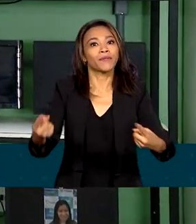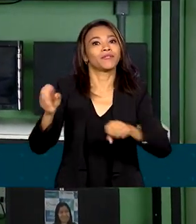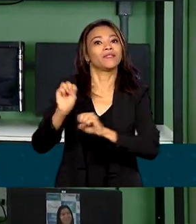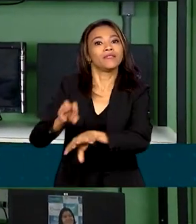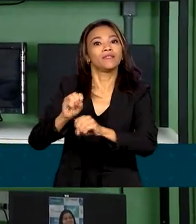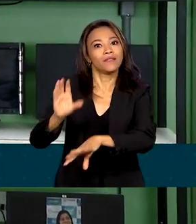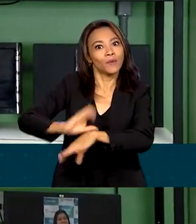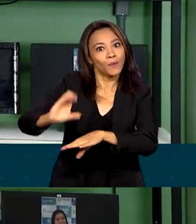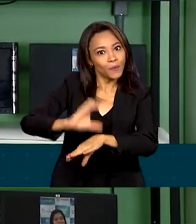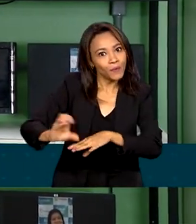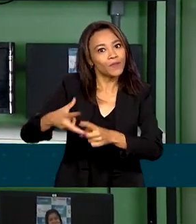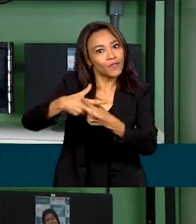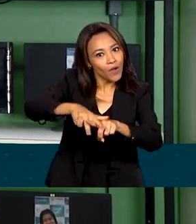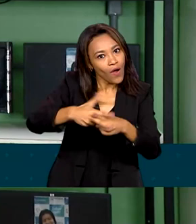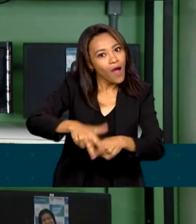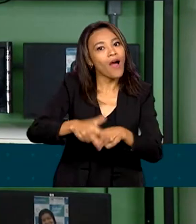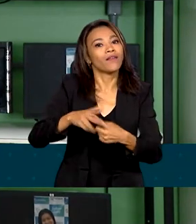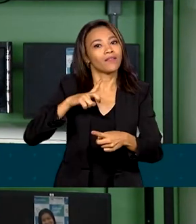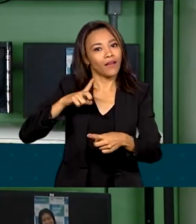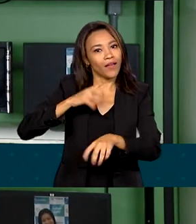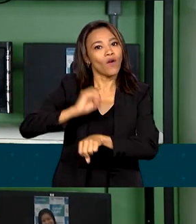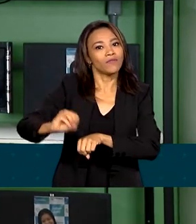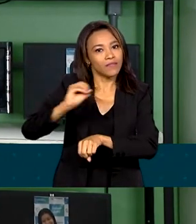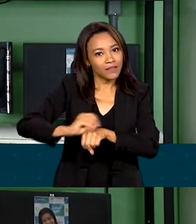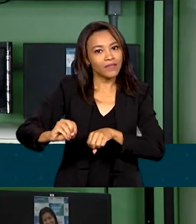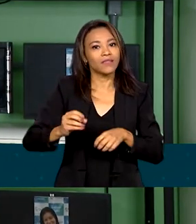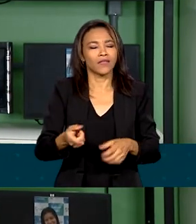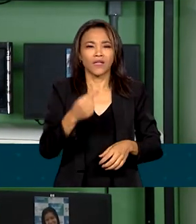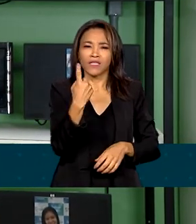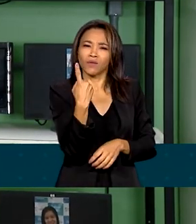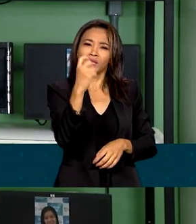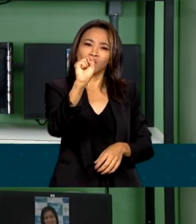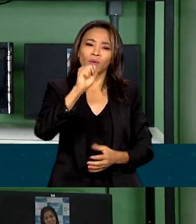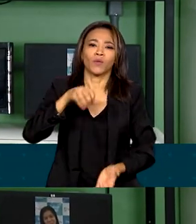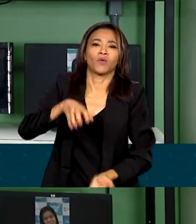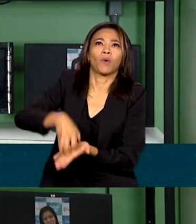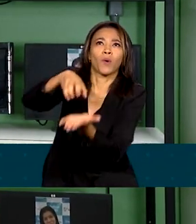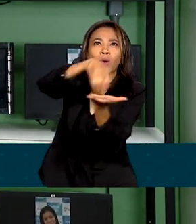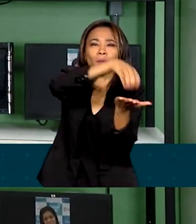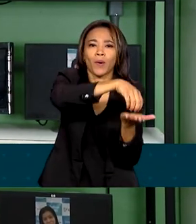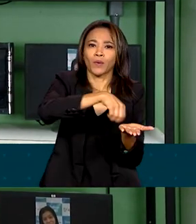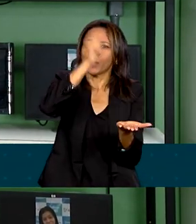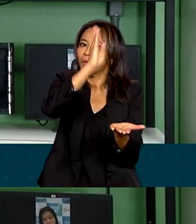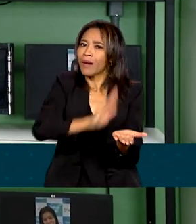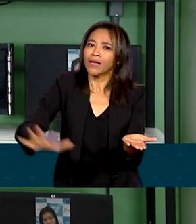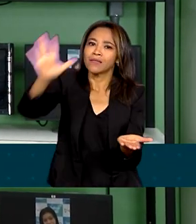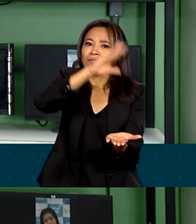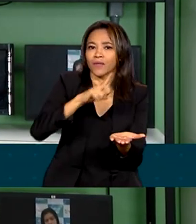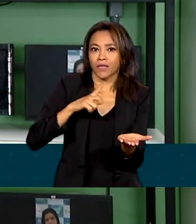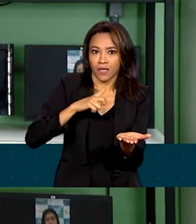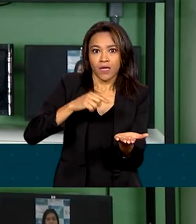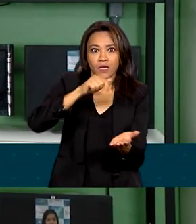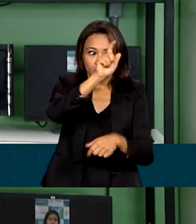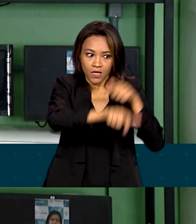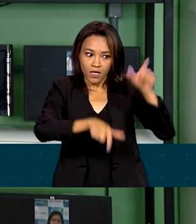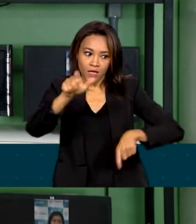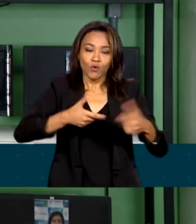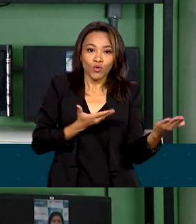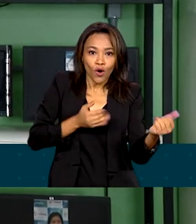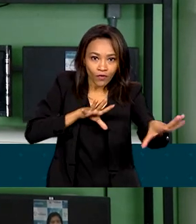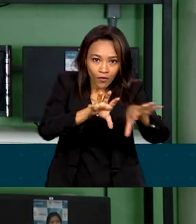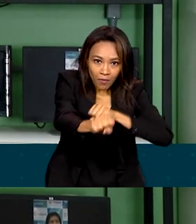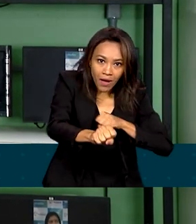e oficinas. Hoje são 18 em funcionamento em todo o país e os alunos formados são jovens e